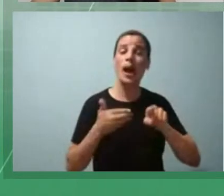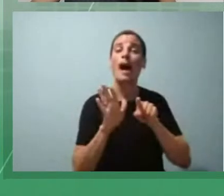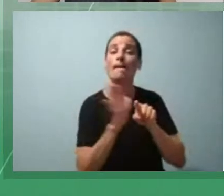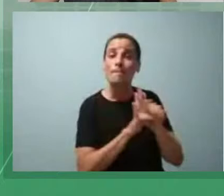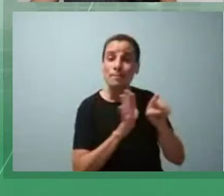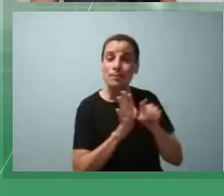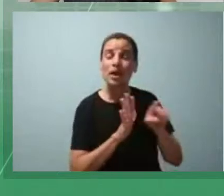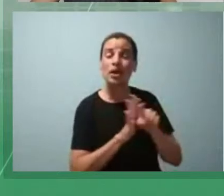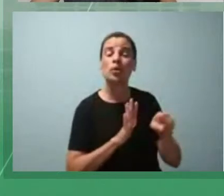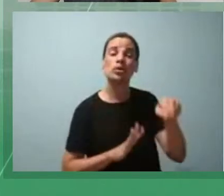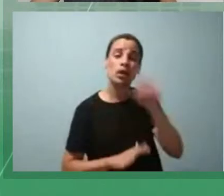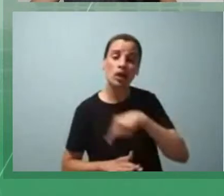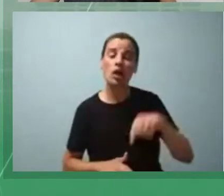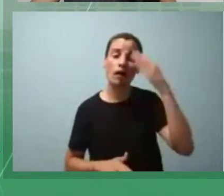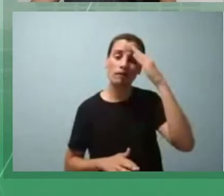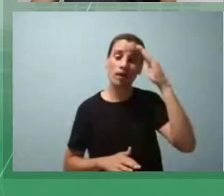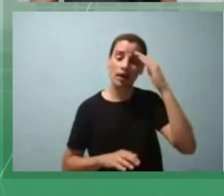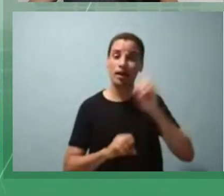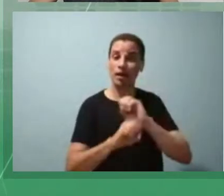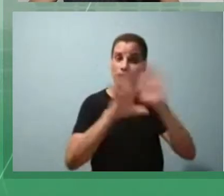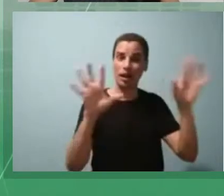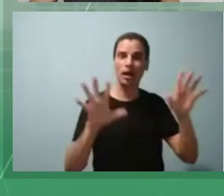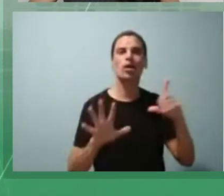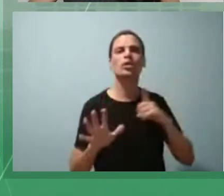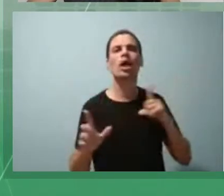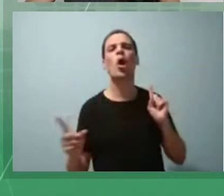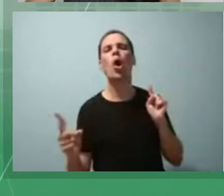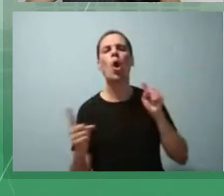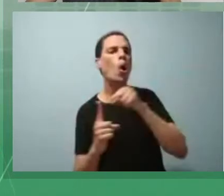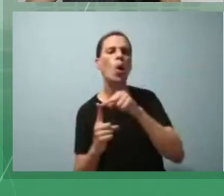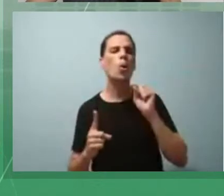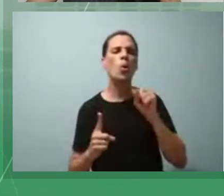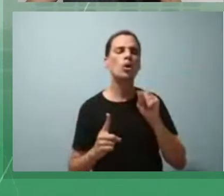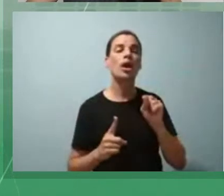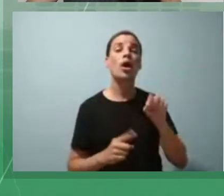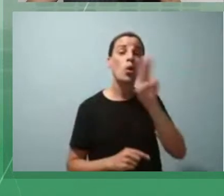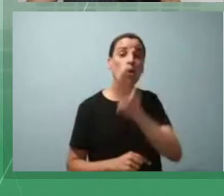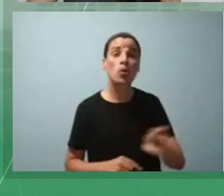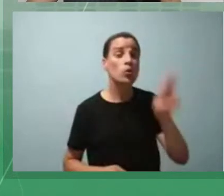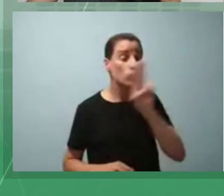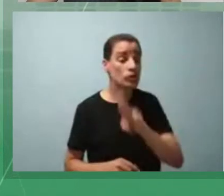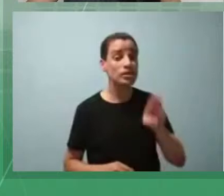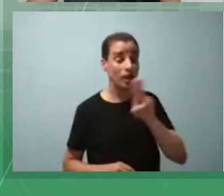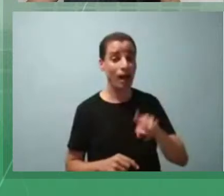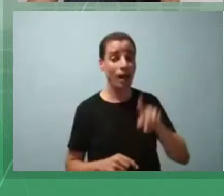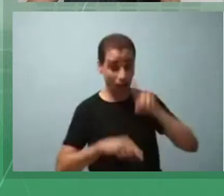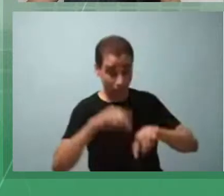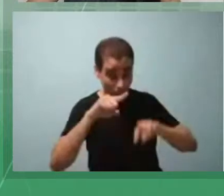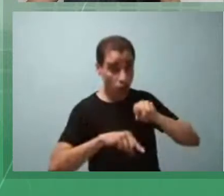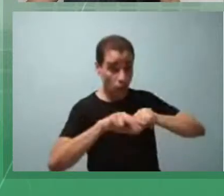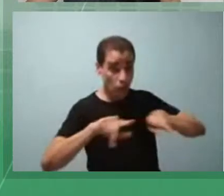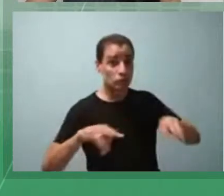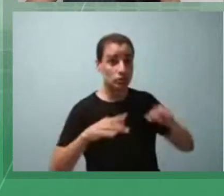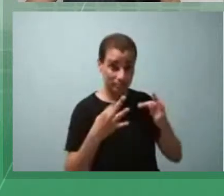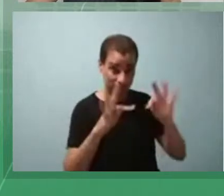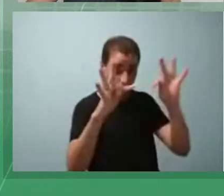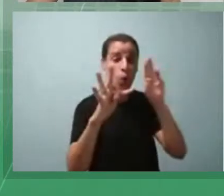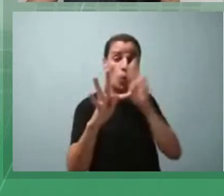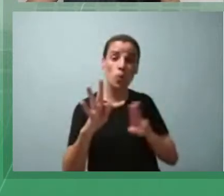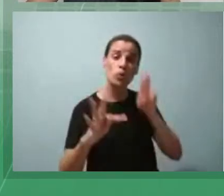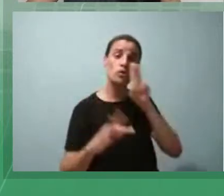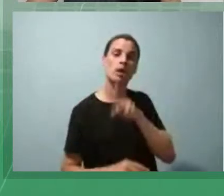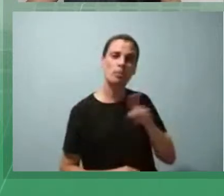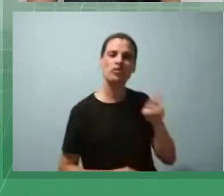nesse estudo, que ele tem como objetivo verificar o uso de recursos digitais utilizados por docentes que